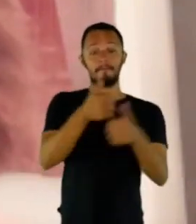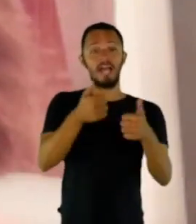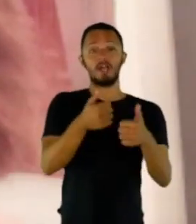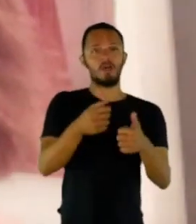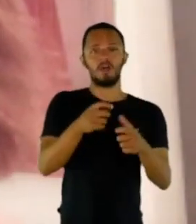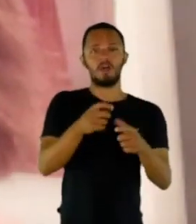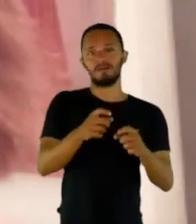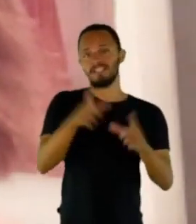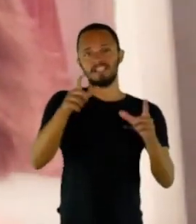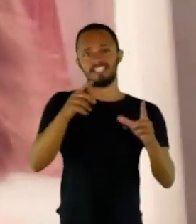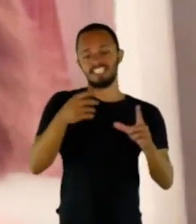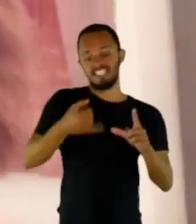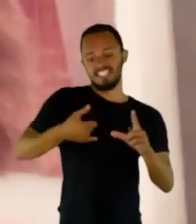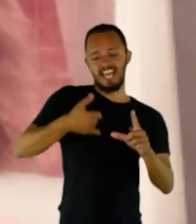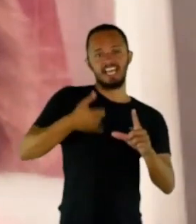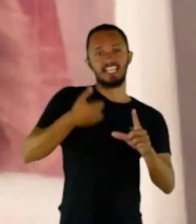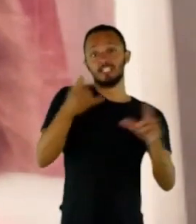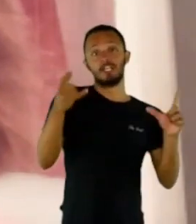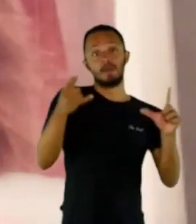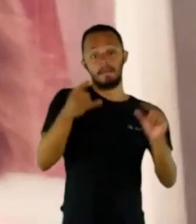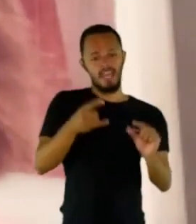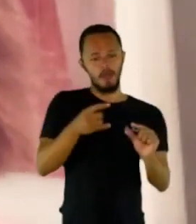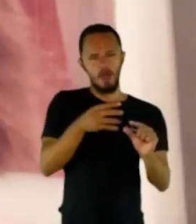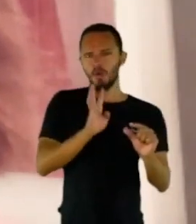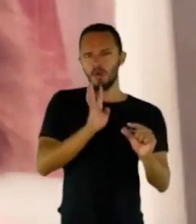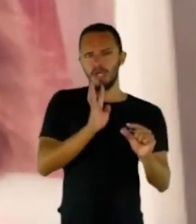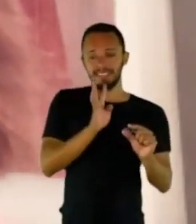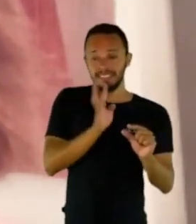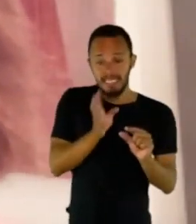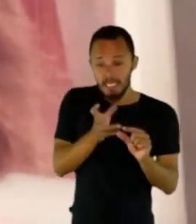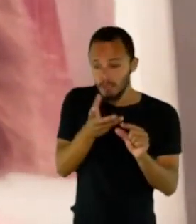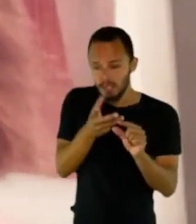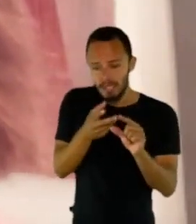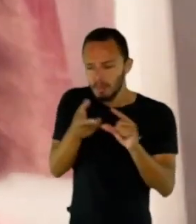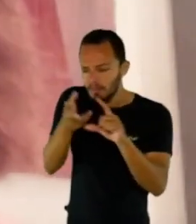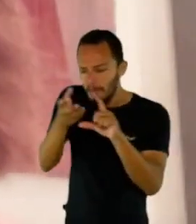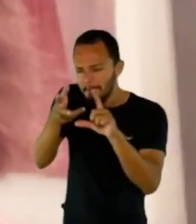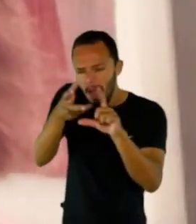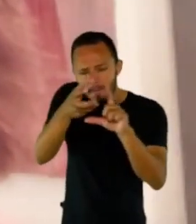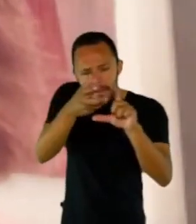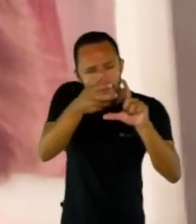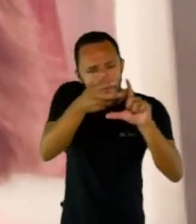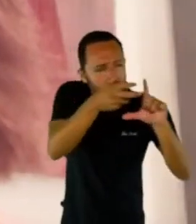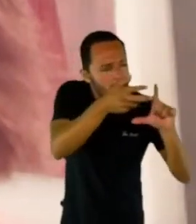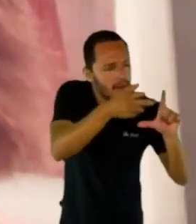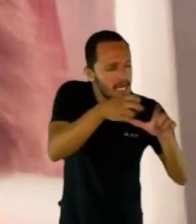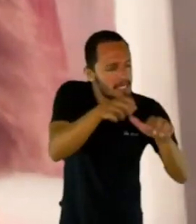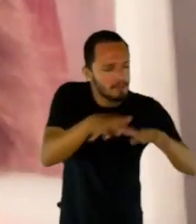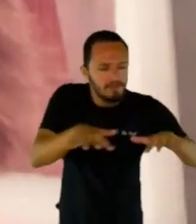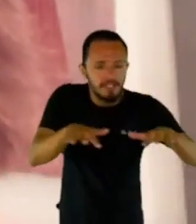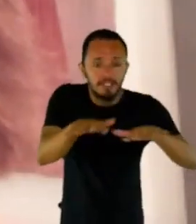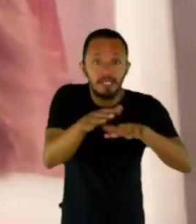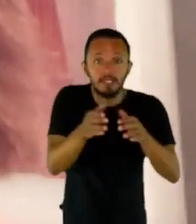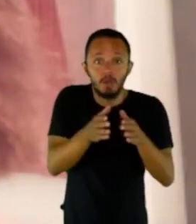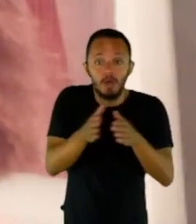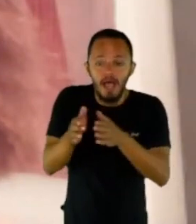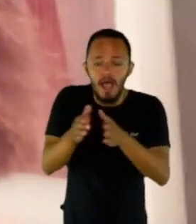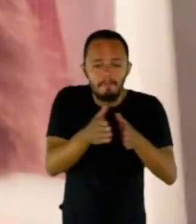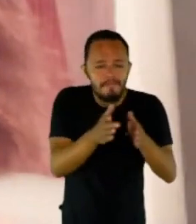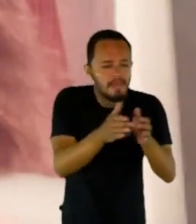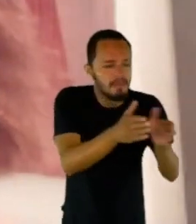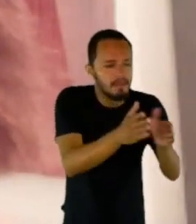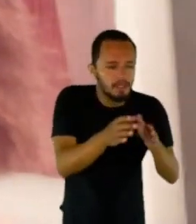ainda menor do que a sua vontade de continuar conhecendo, desvendando, abrindo espaços por onde anda e